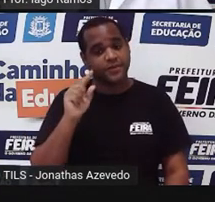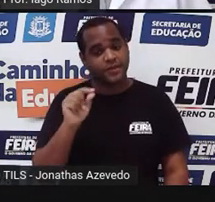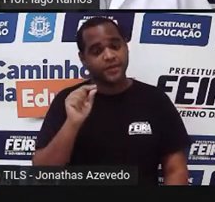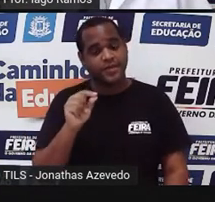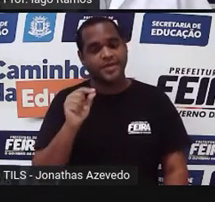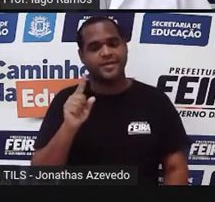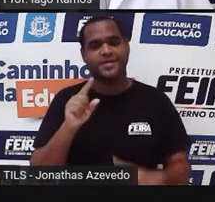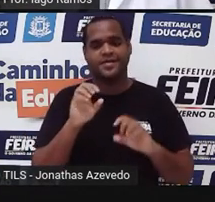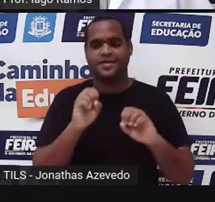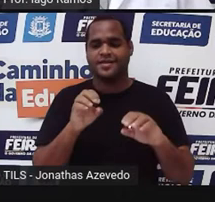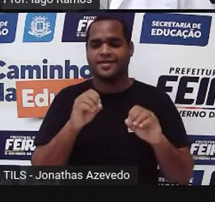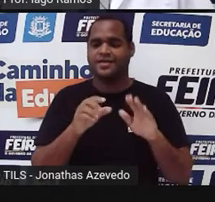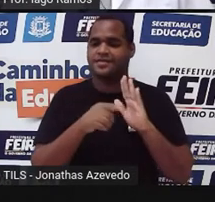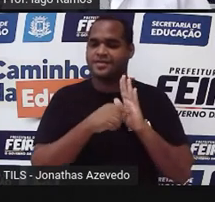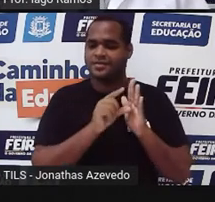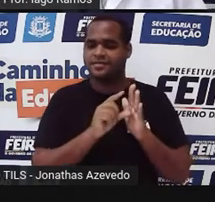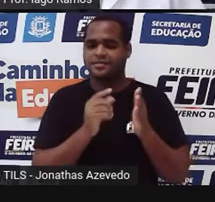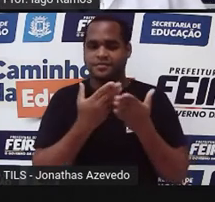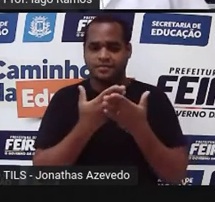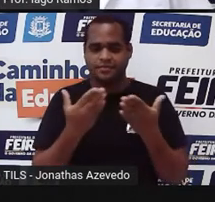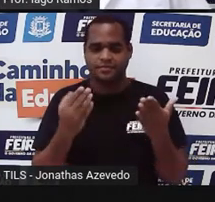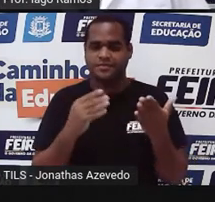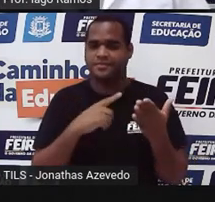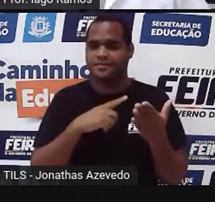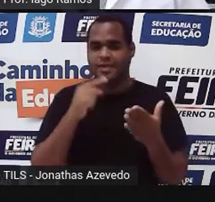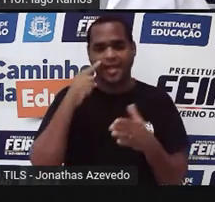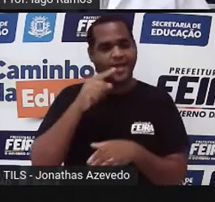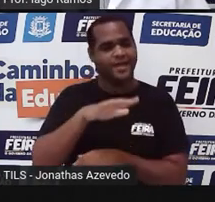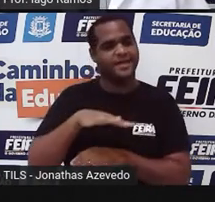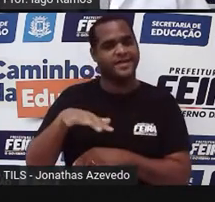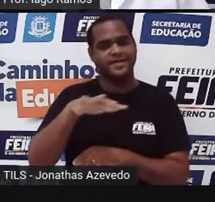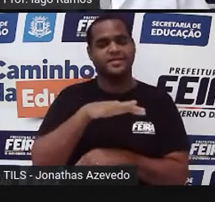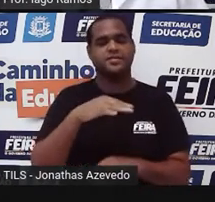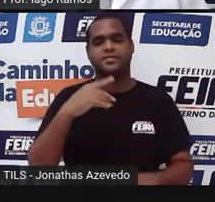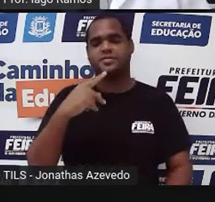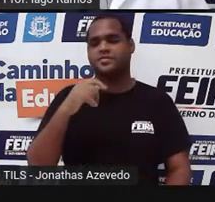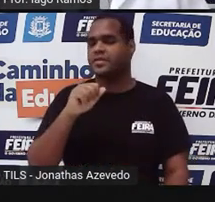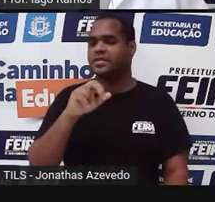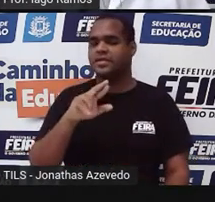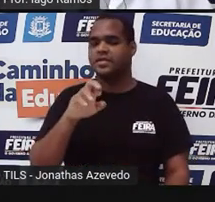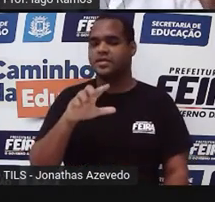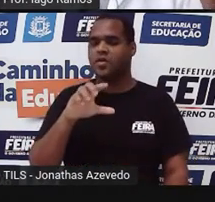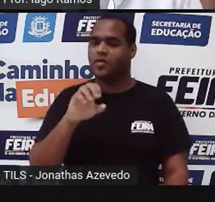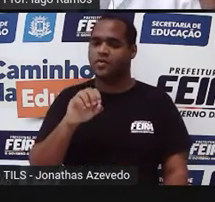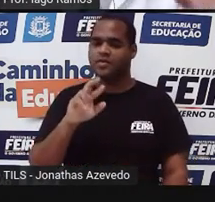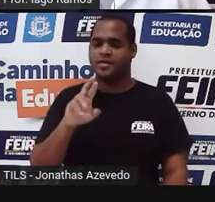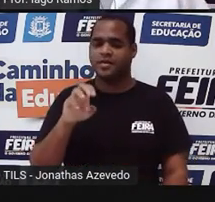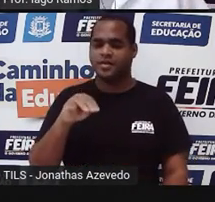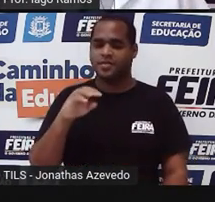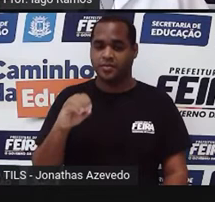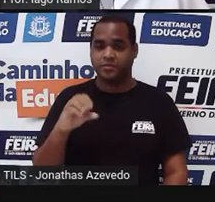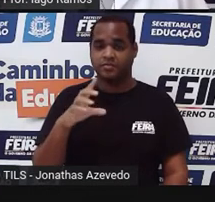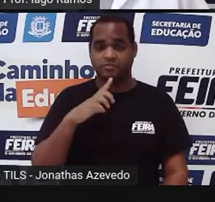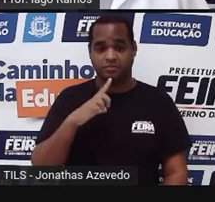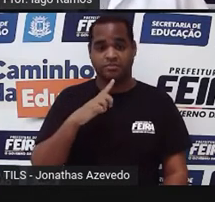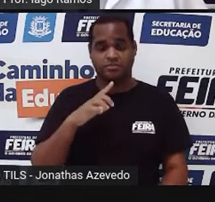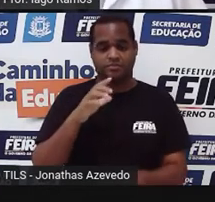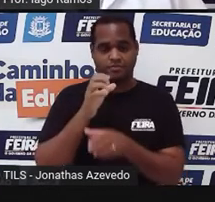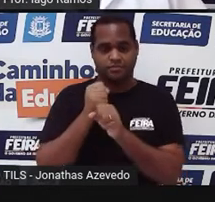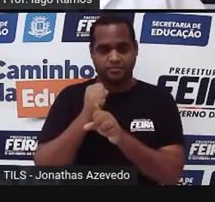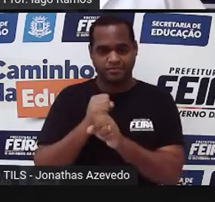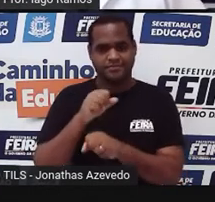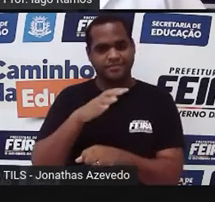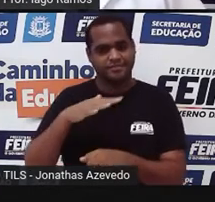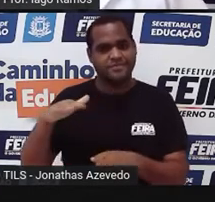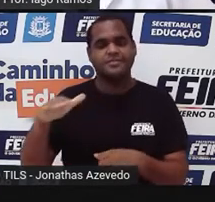recente. Ó, determina a área de um paralelogramo. Se você multiplica a medida do comprimento pela